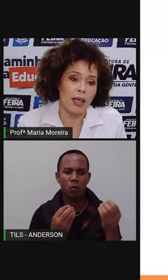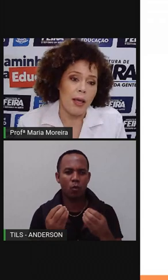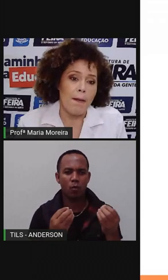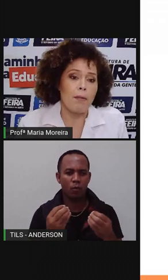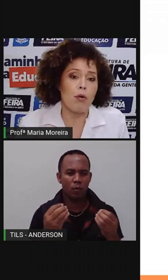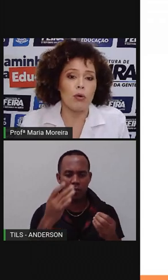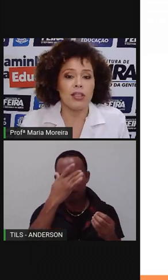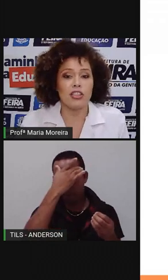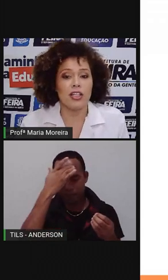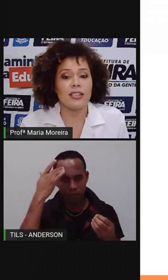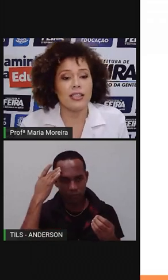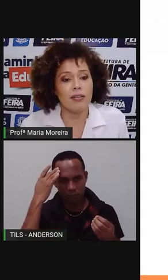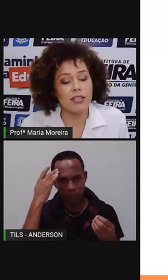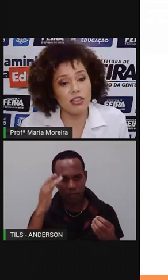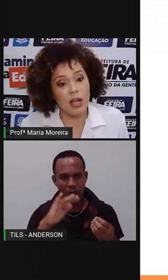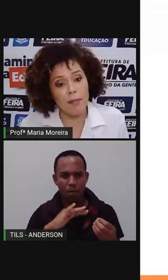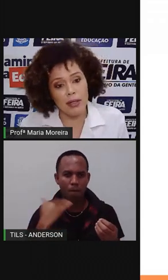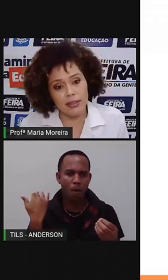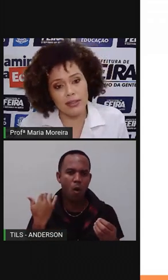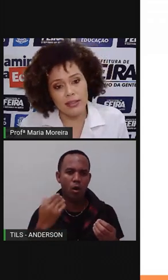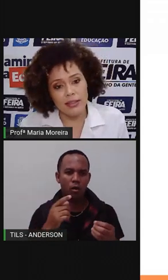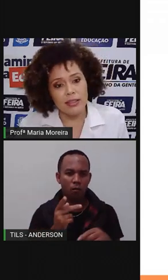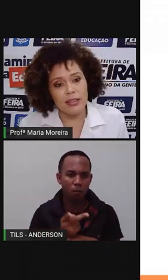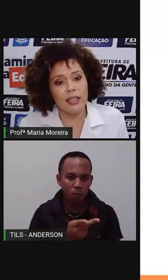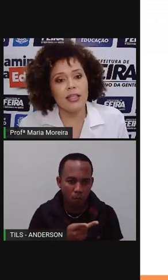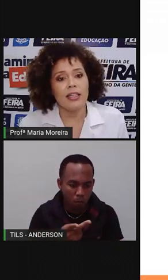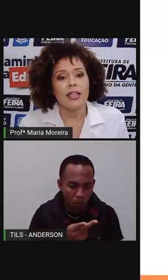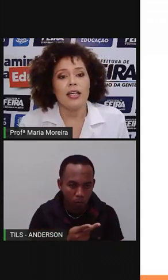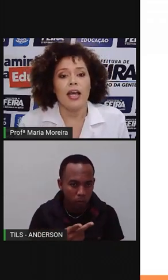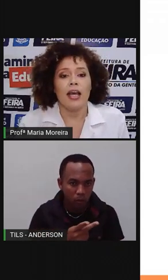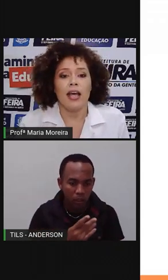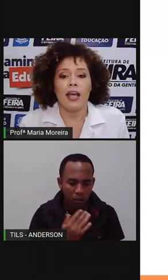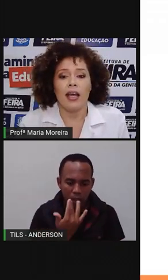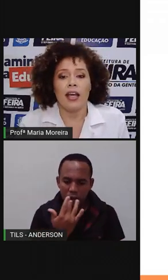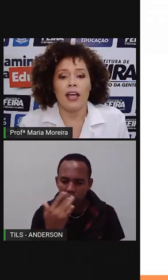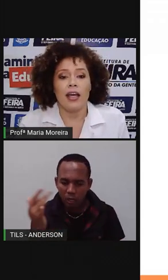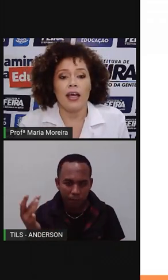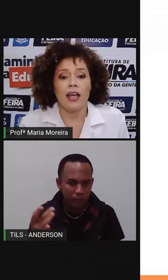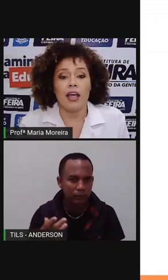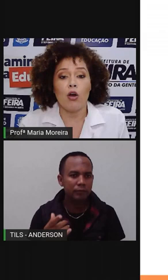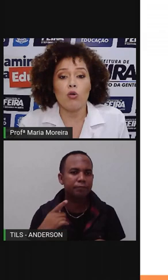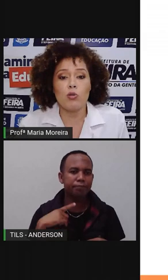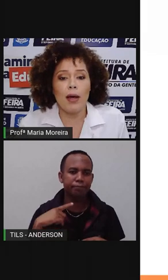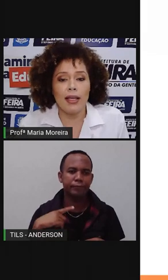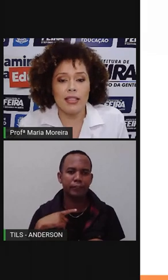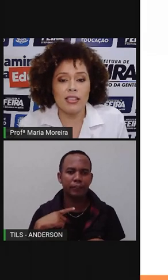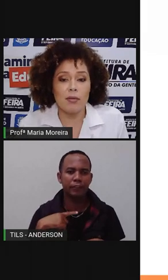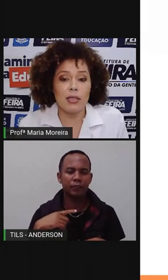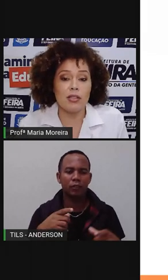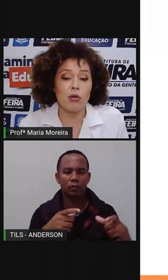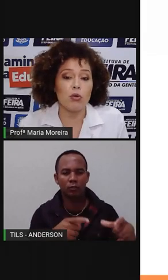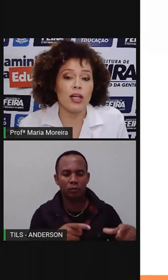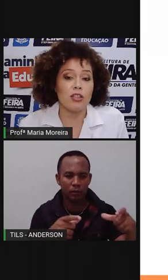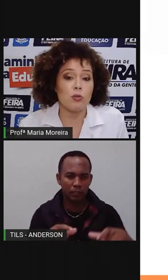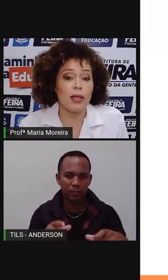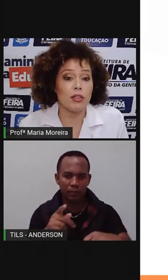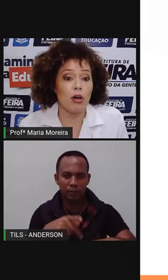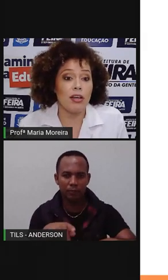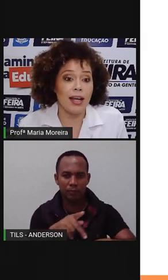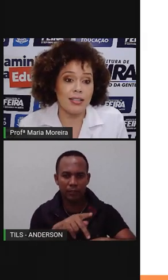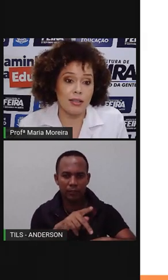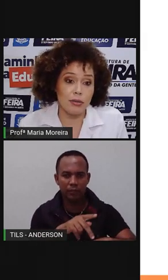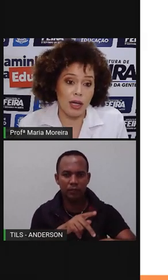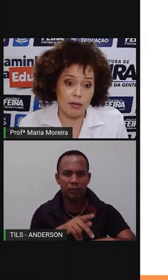morrem por conta da extração desses diamantes, né? Em alguns países também são encontrados